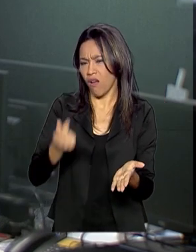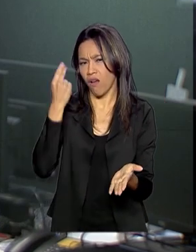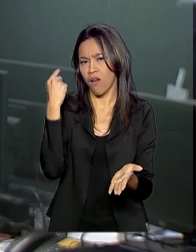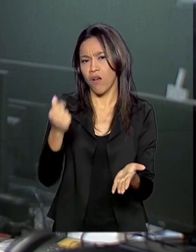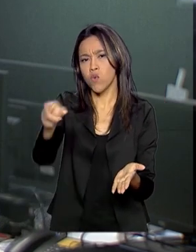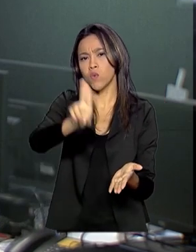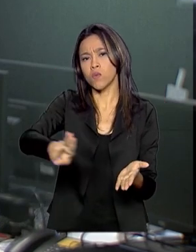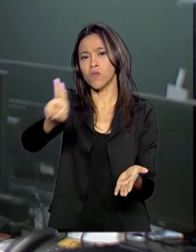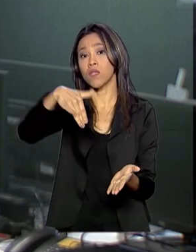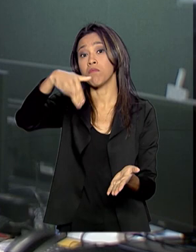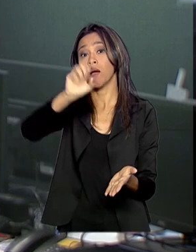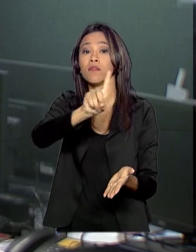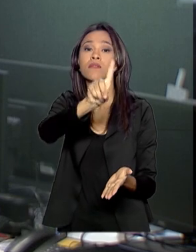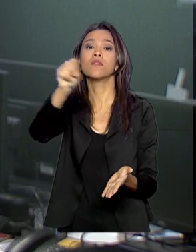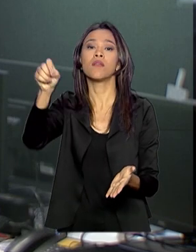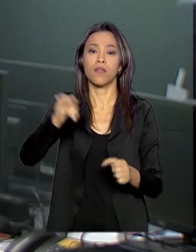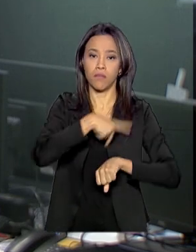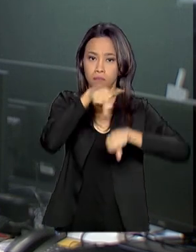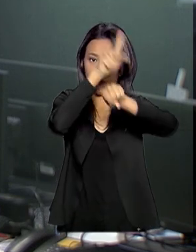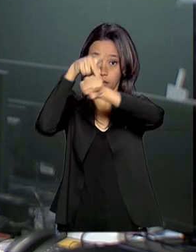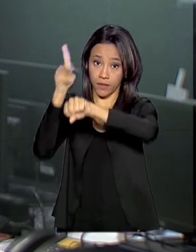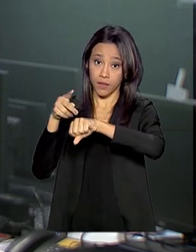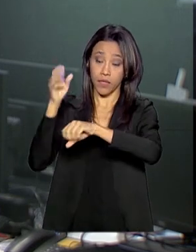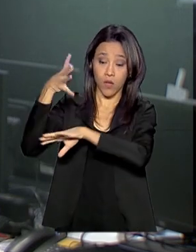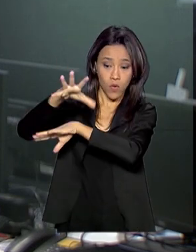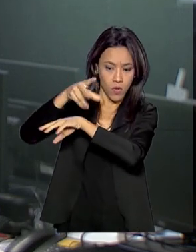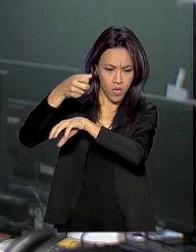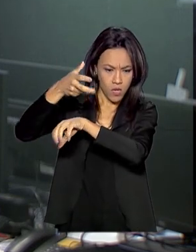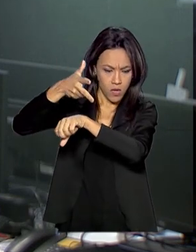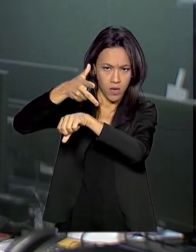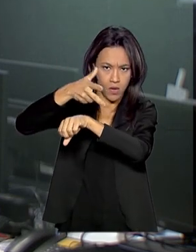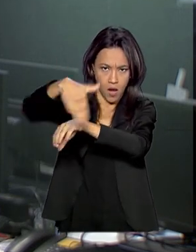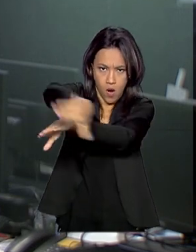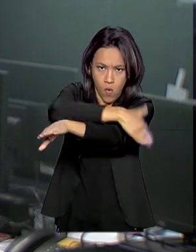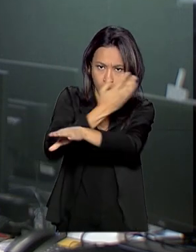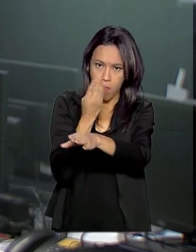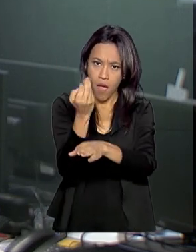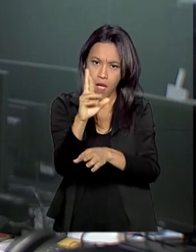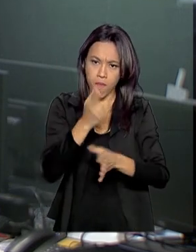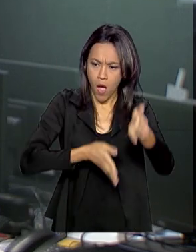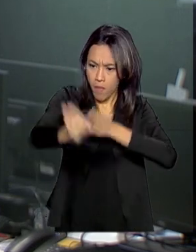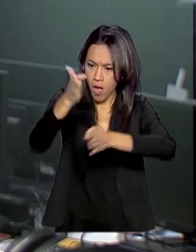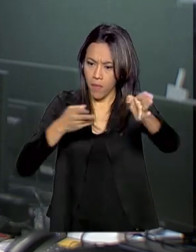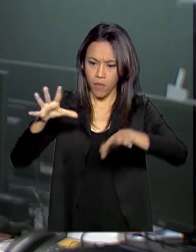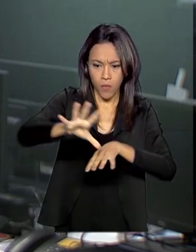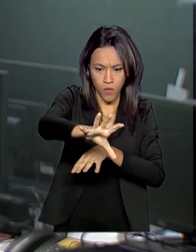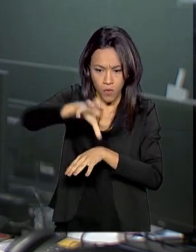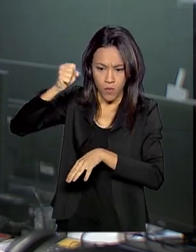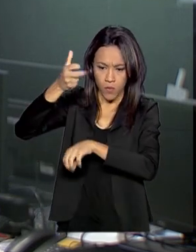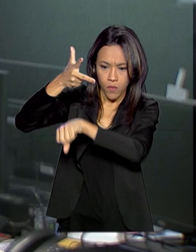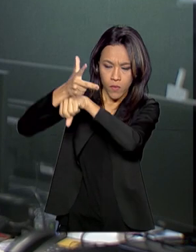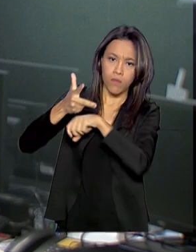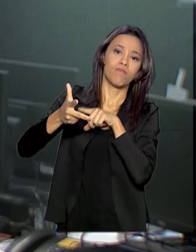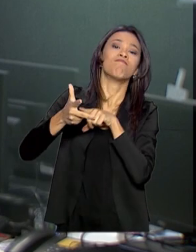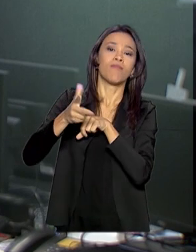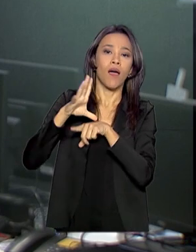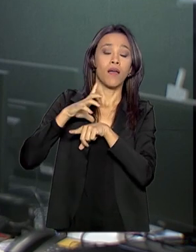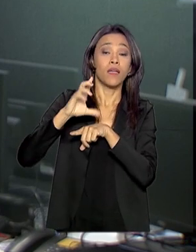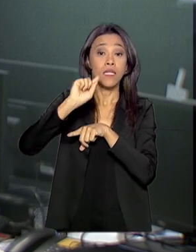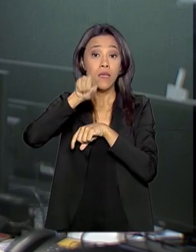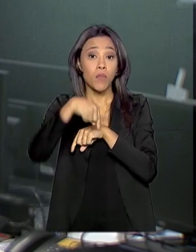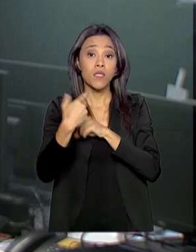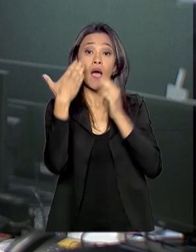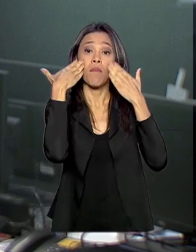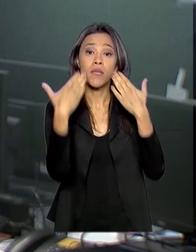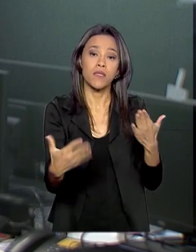países. Além de produzir imagens das rodovias, o programa batizado de Brasil RAP vai apresentar projetos viários e